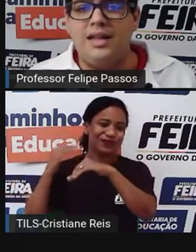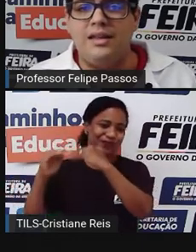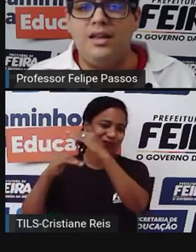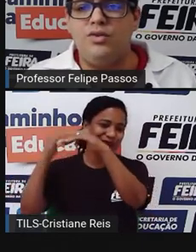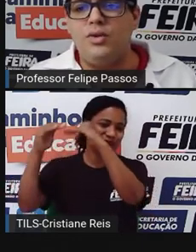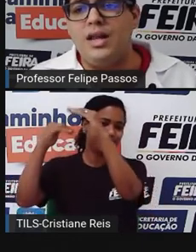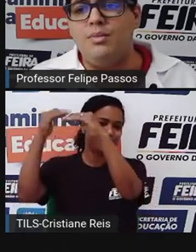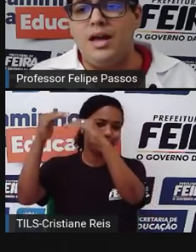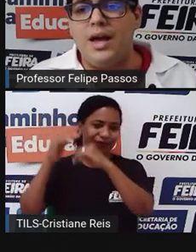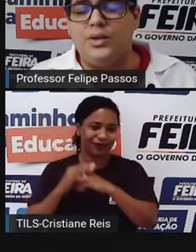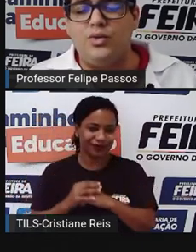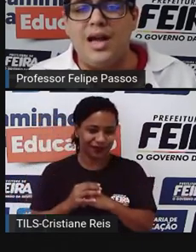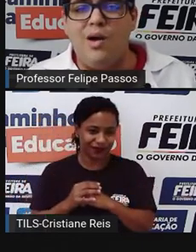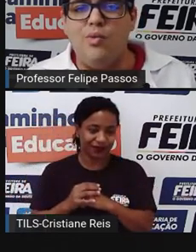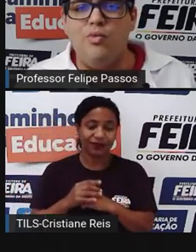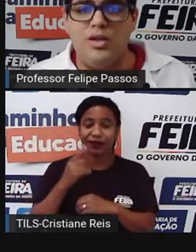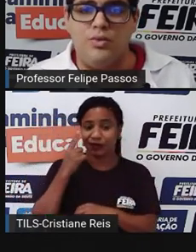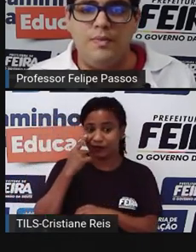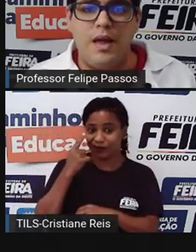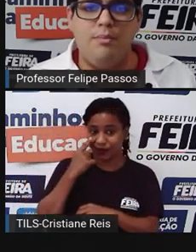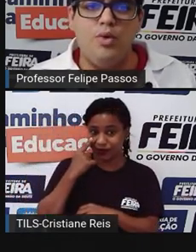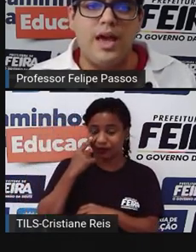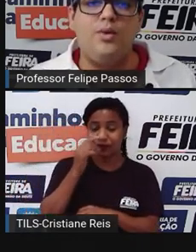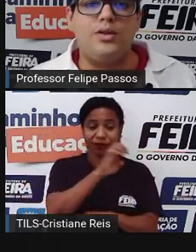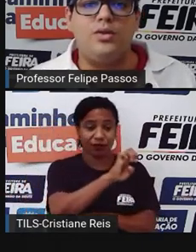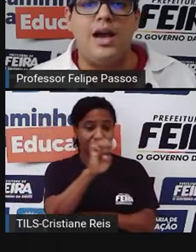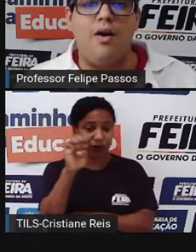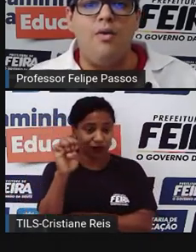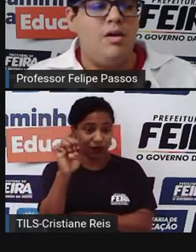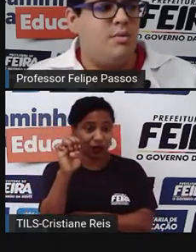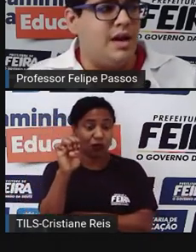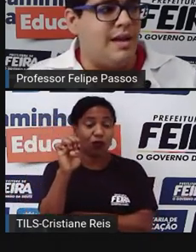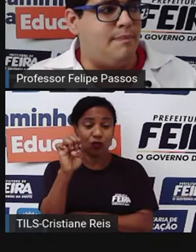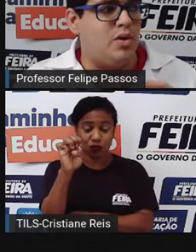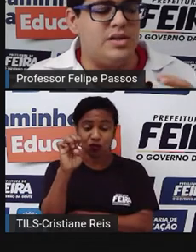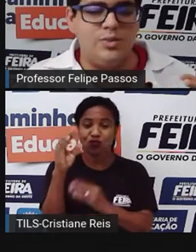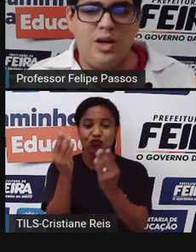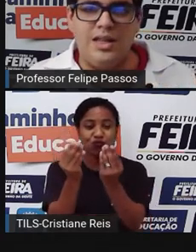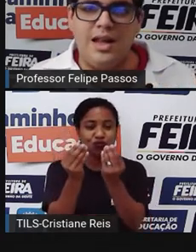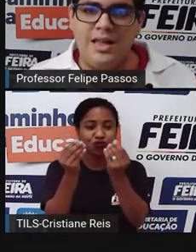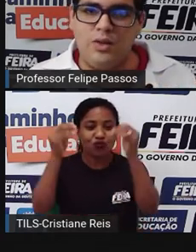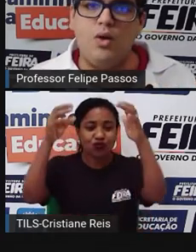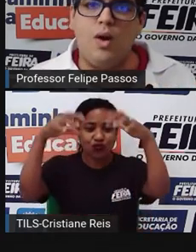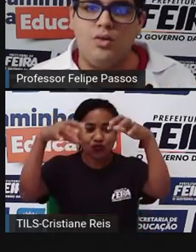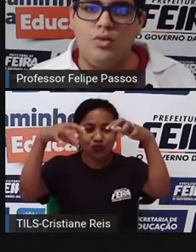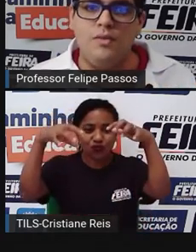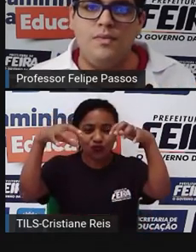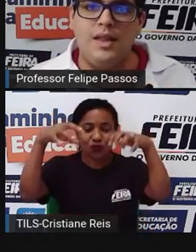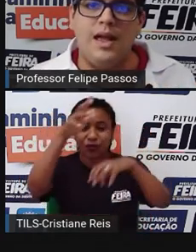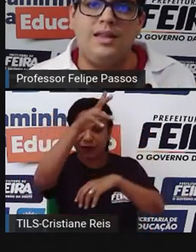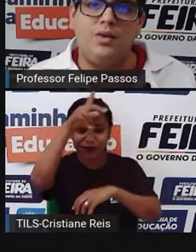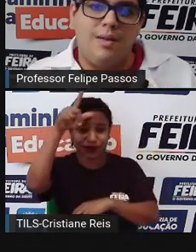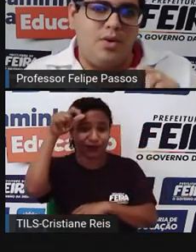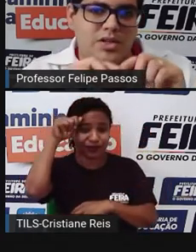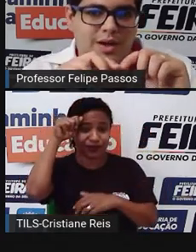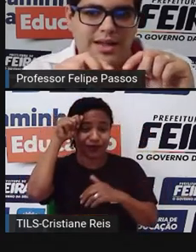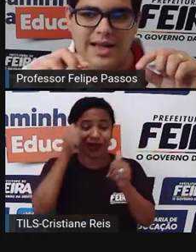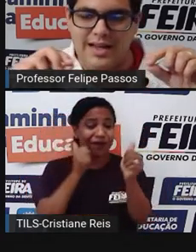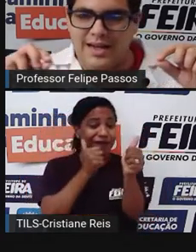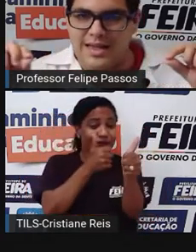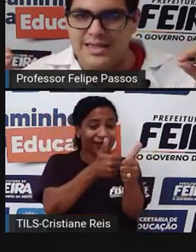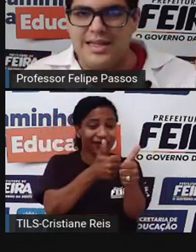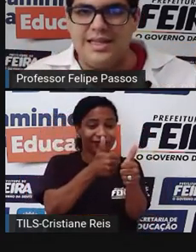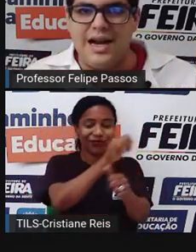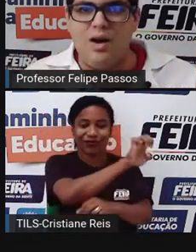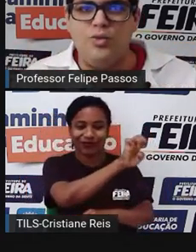está dentro do clima equatorial úmido. Por que equatorial? Porque ele está próximo ali da linha do Equador, então está próximo ali